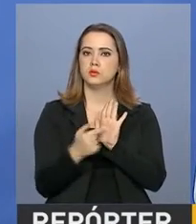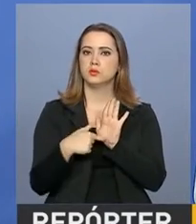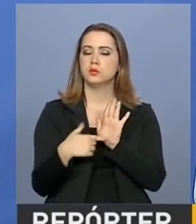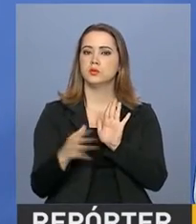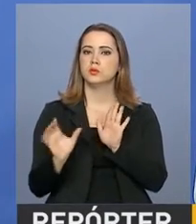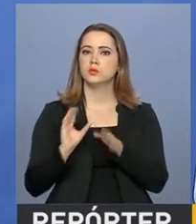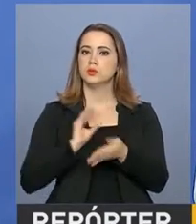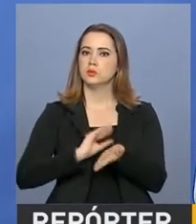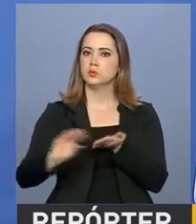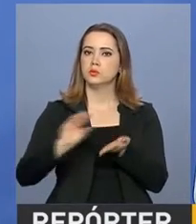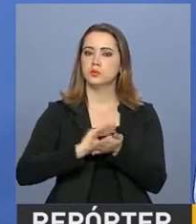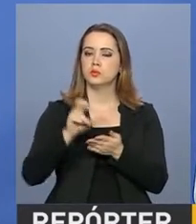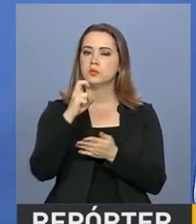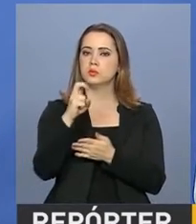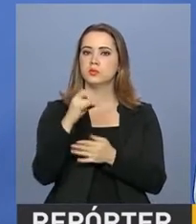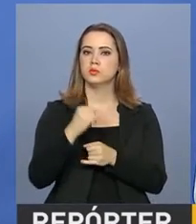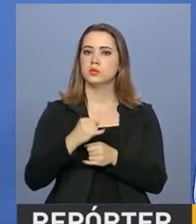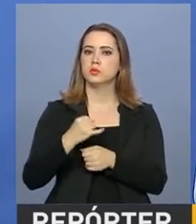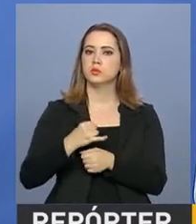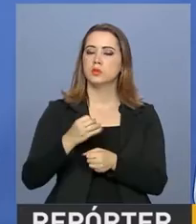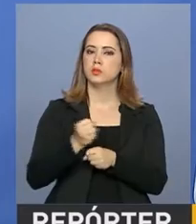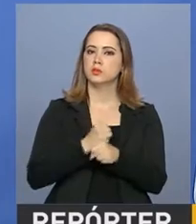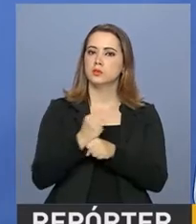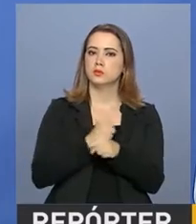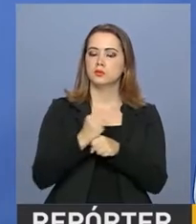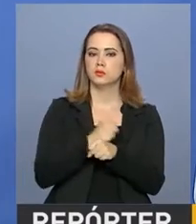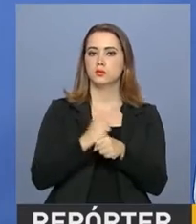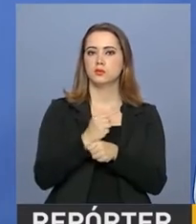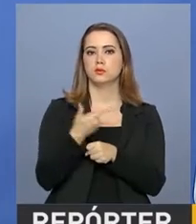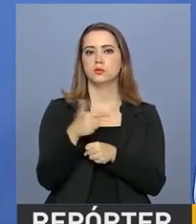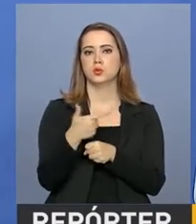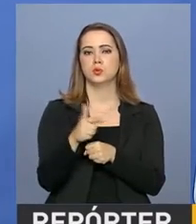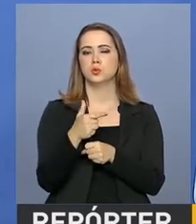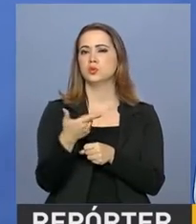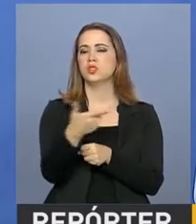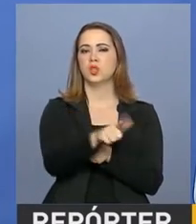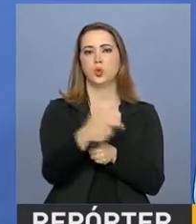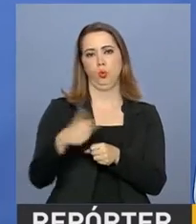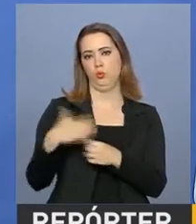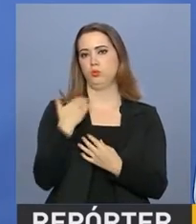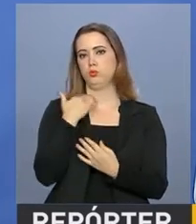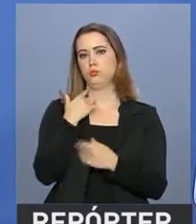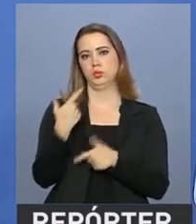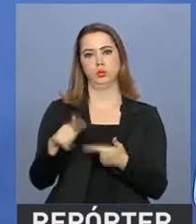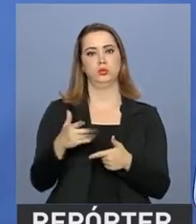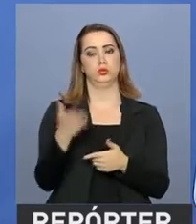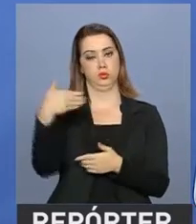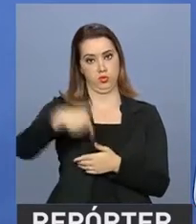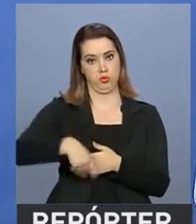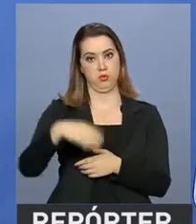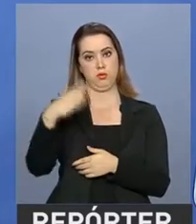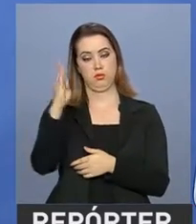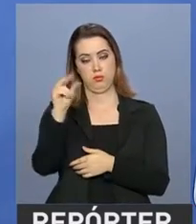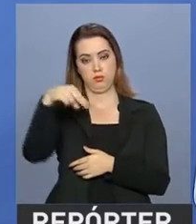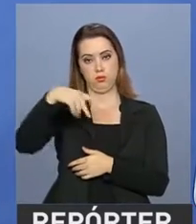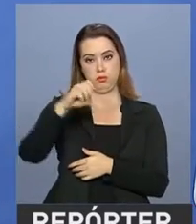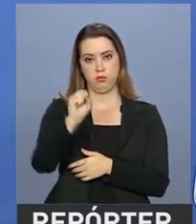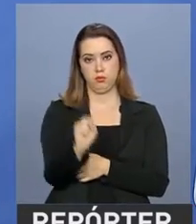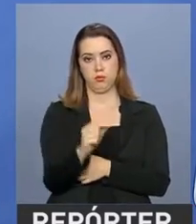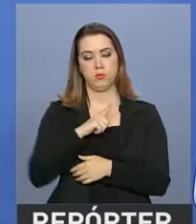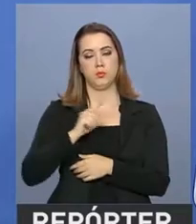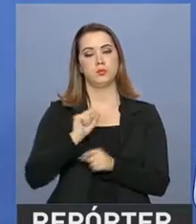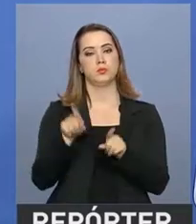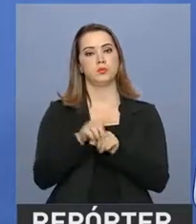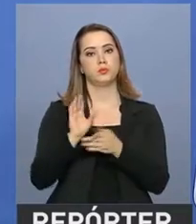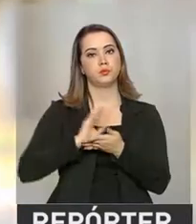de giro, com prazo de 5 anos, é um recurso que não existe disponível no mercado. A nossa intenção exatamente é atuar onde o